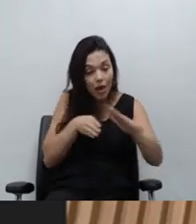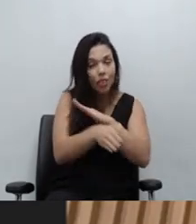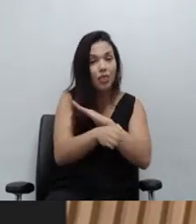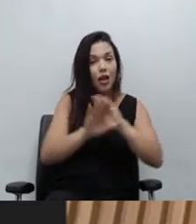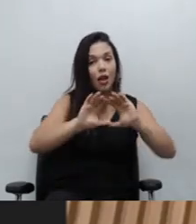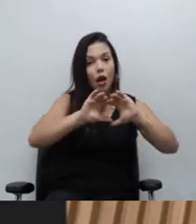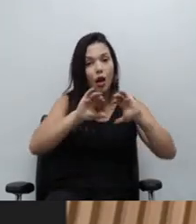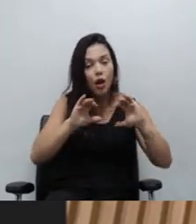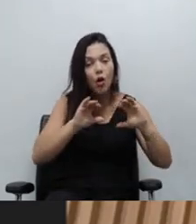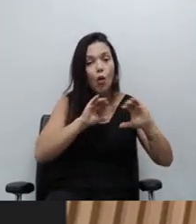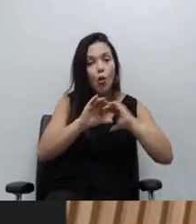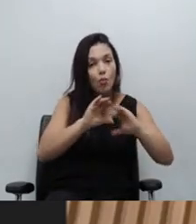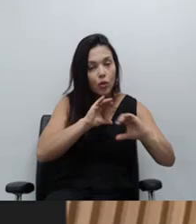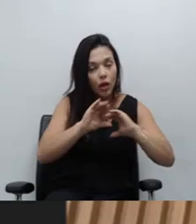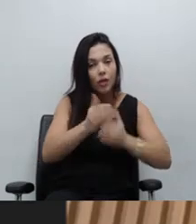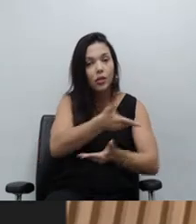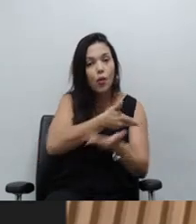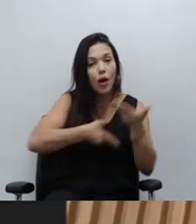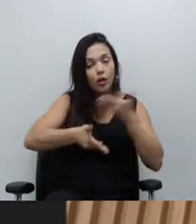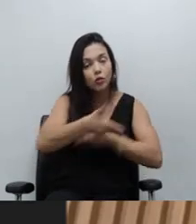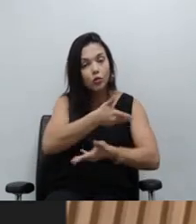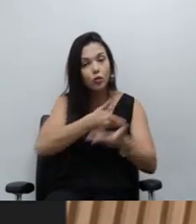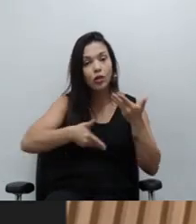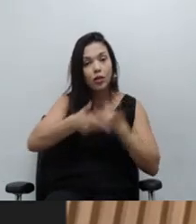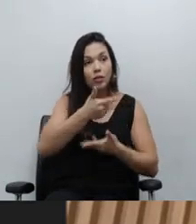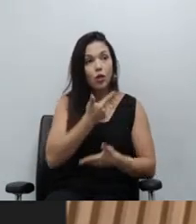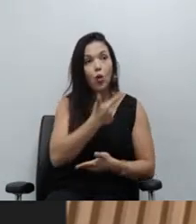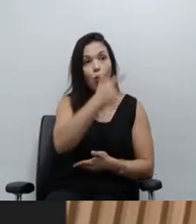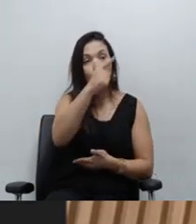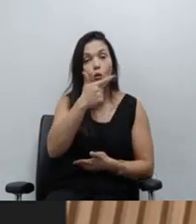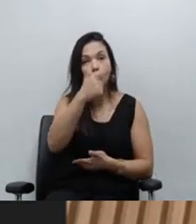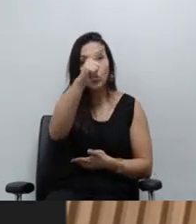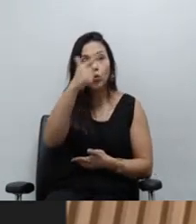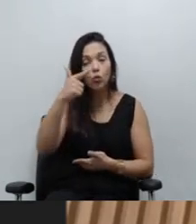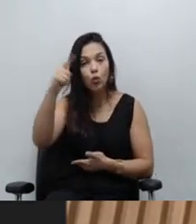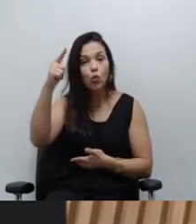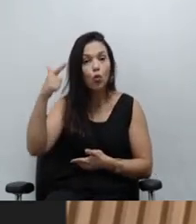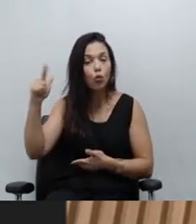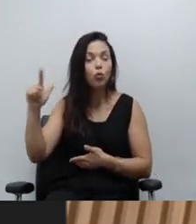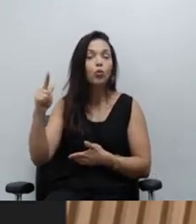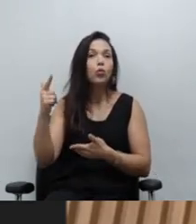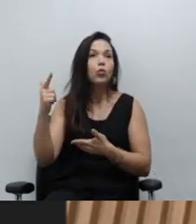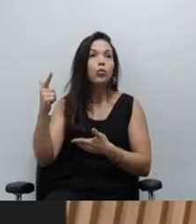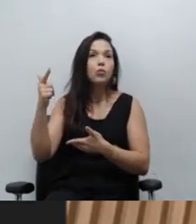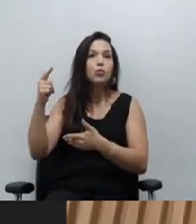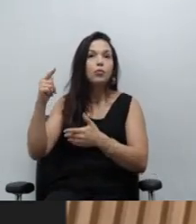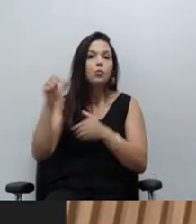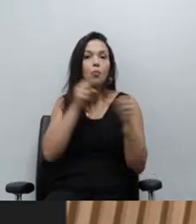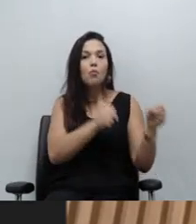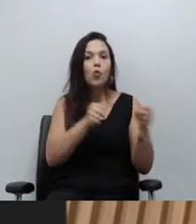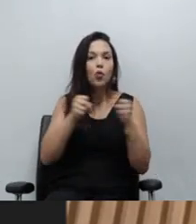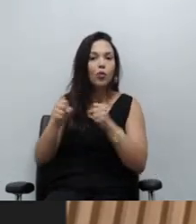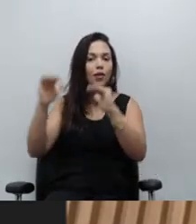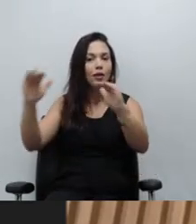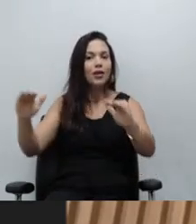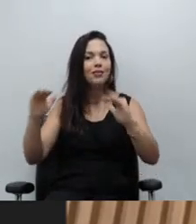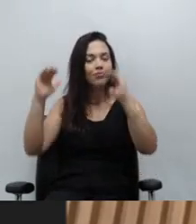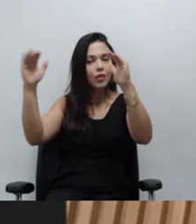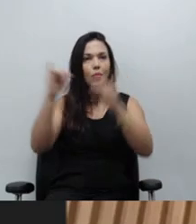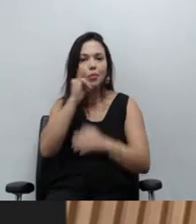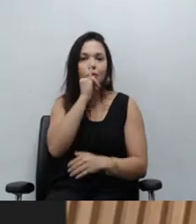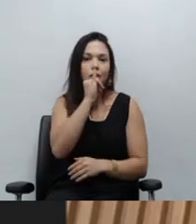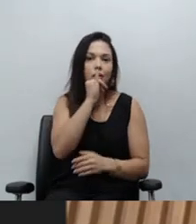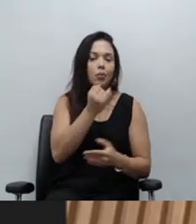para comunicação, para articulação com os demais poderes, o Legislativo, o Executivo, ela permite à